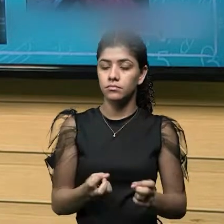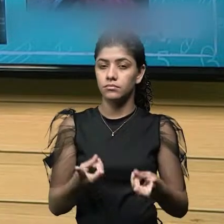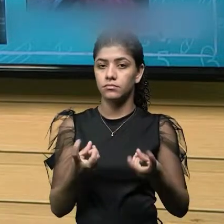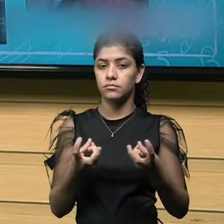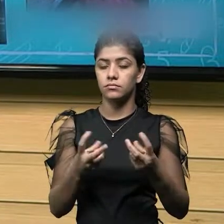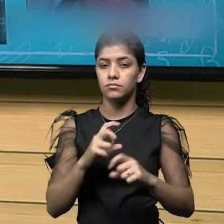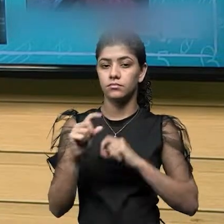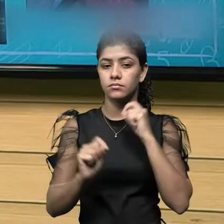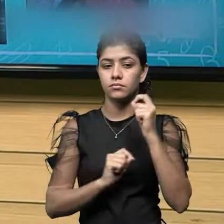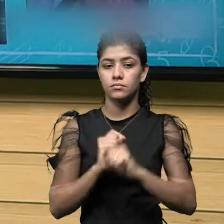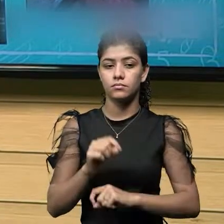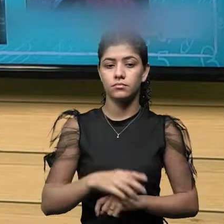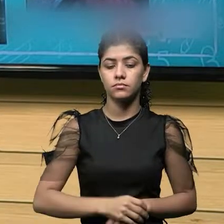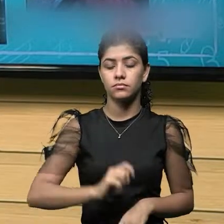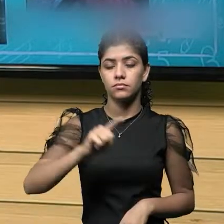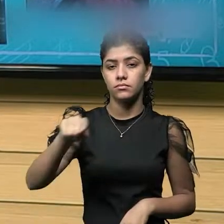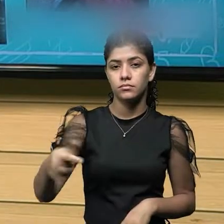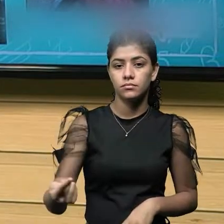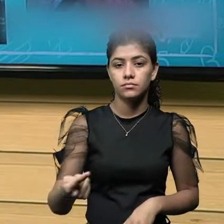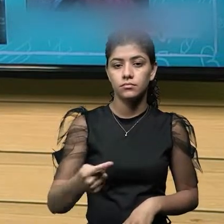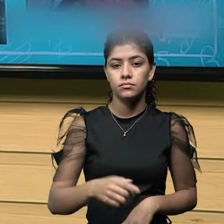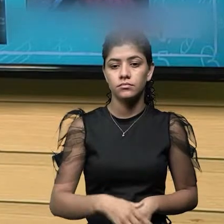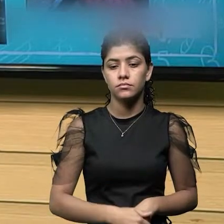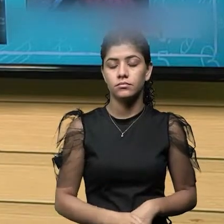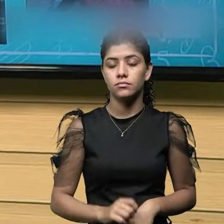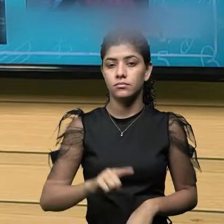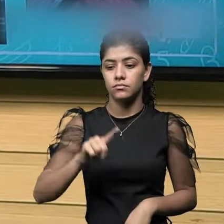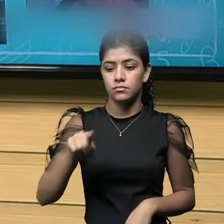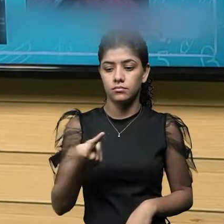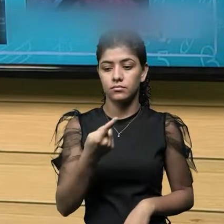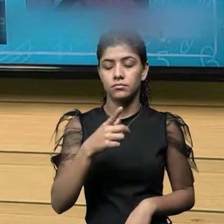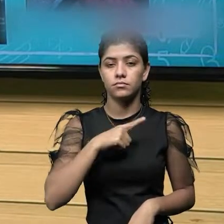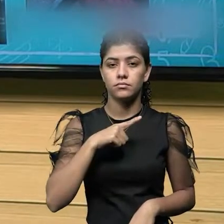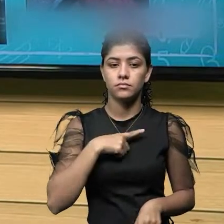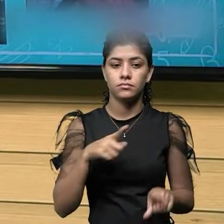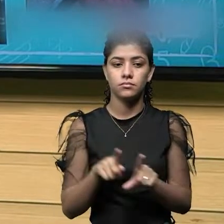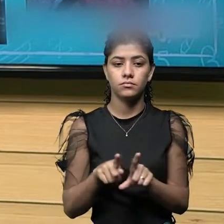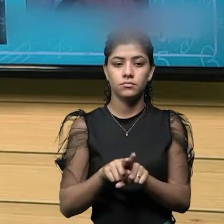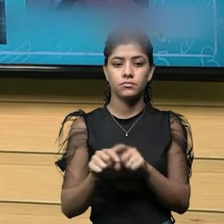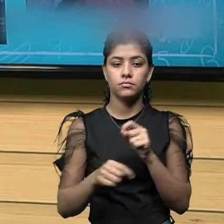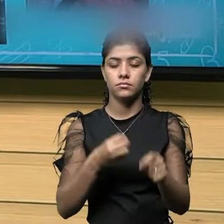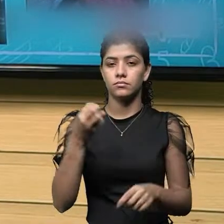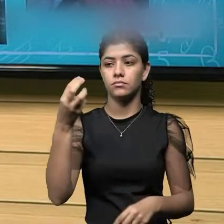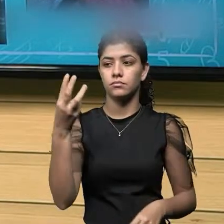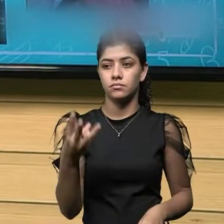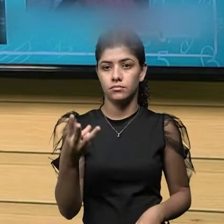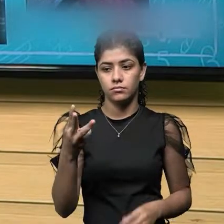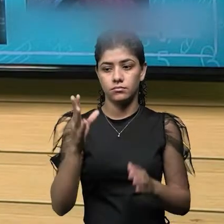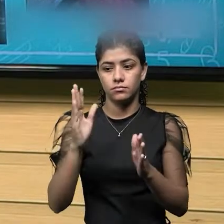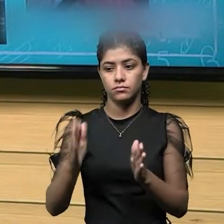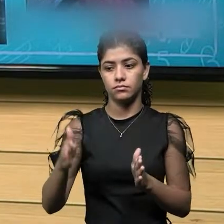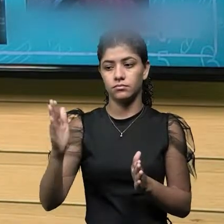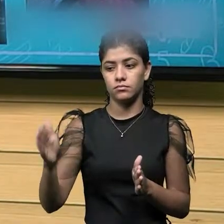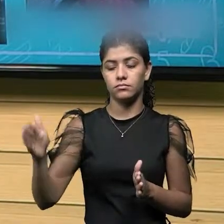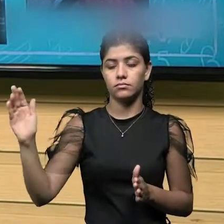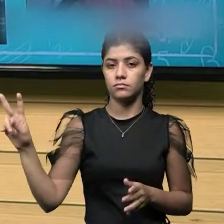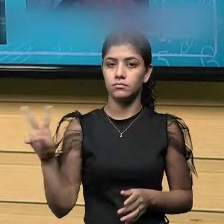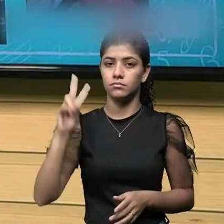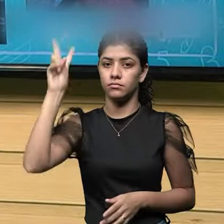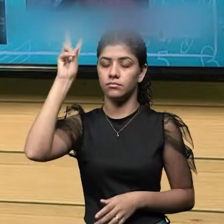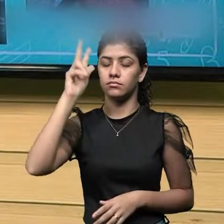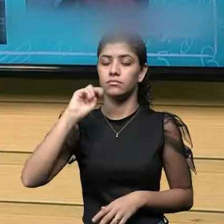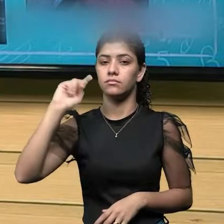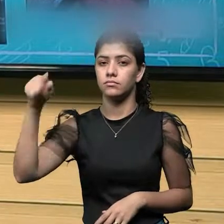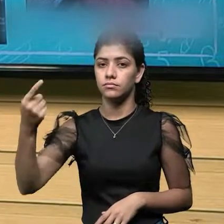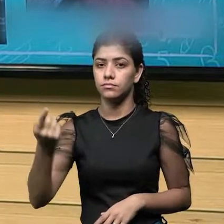após a vírgula, nós temos ainda três casas decimais, são três valores que vêm